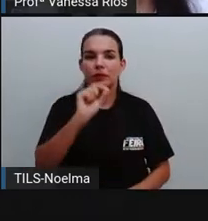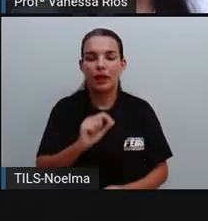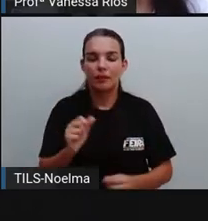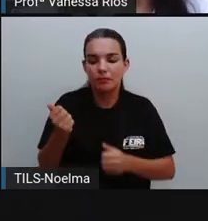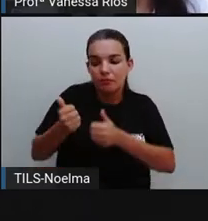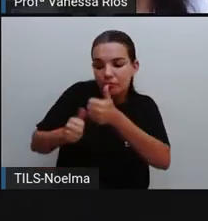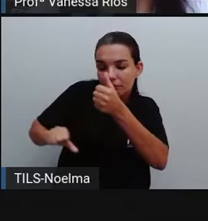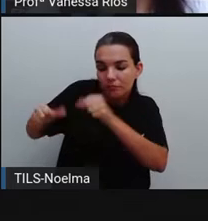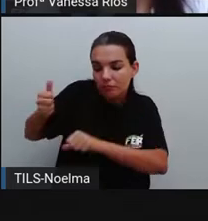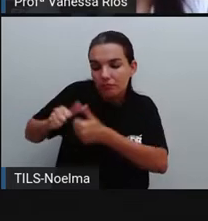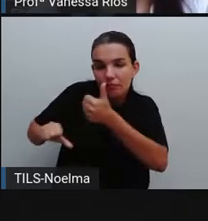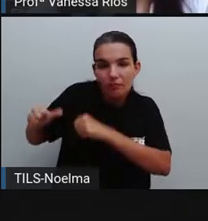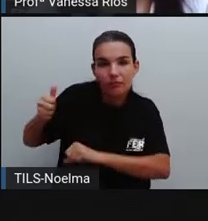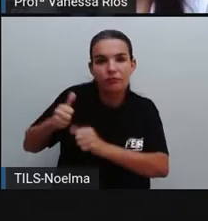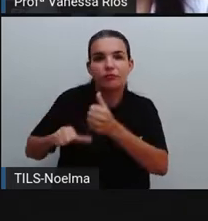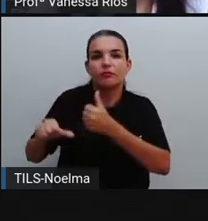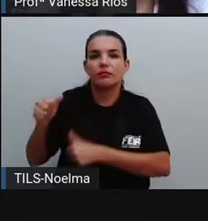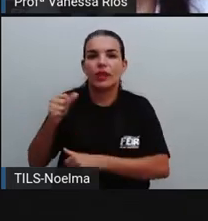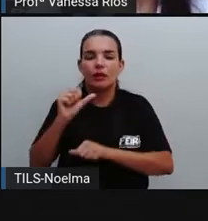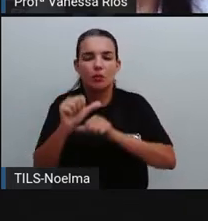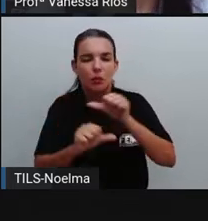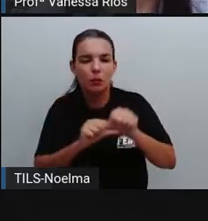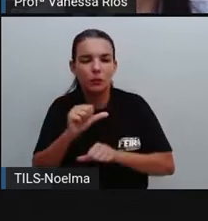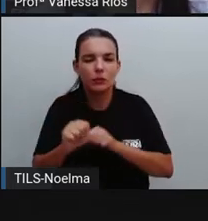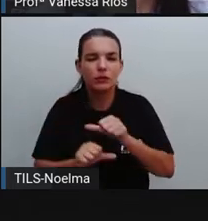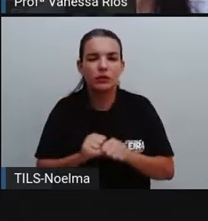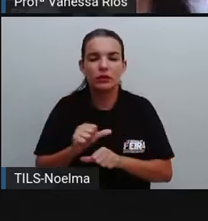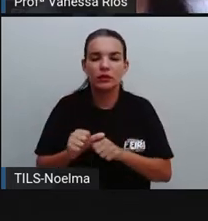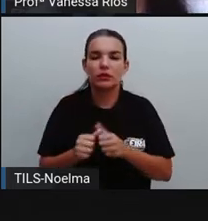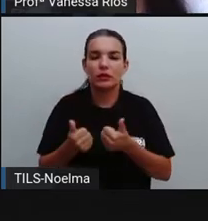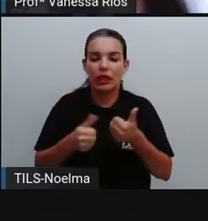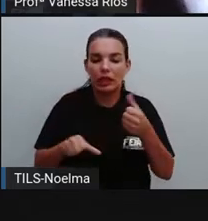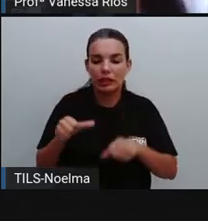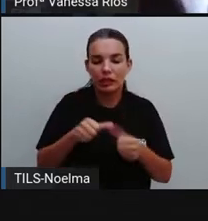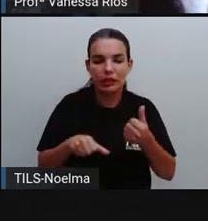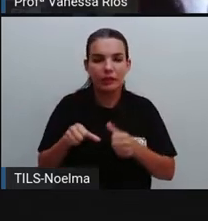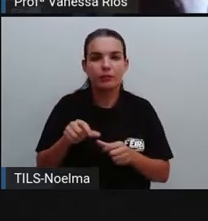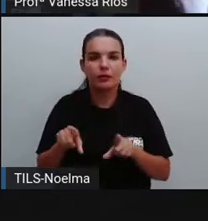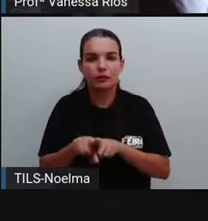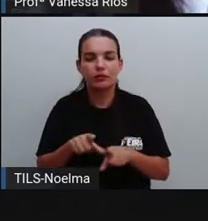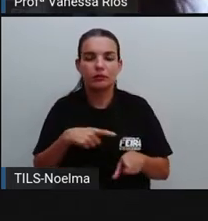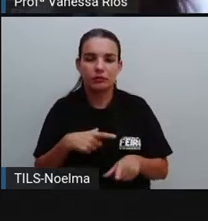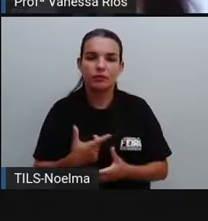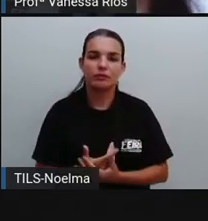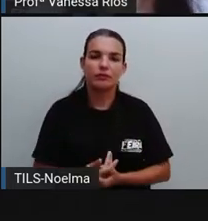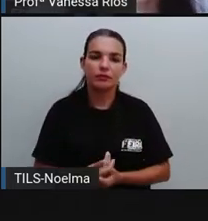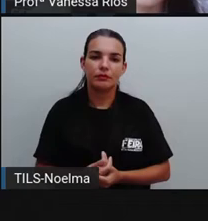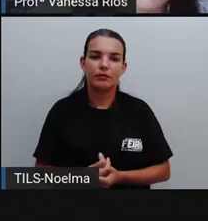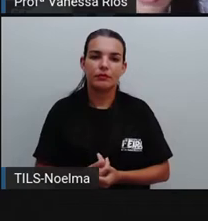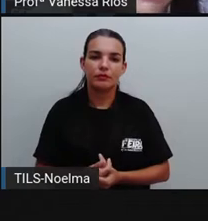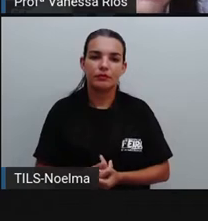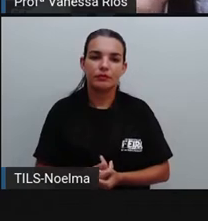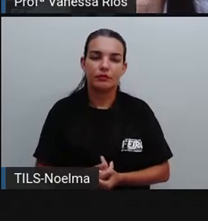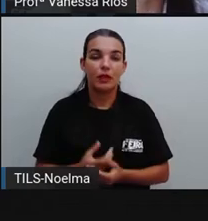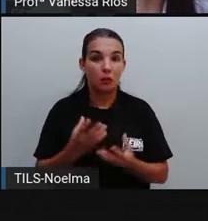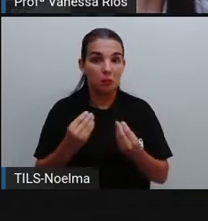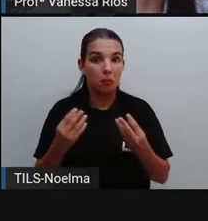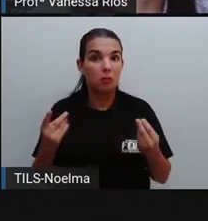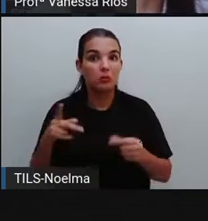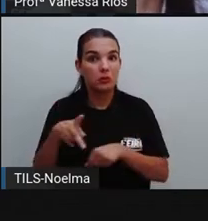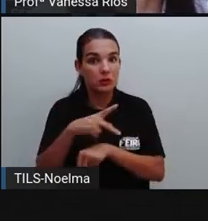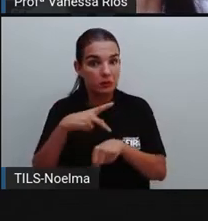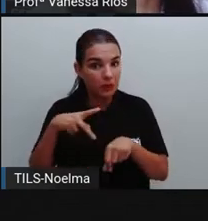processamentos, né? Através de mudanças químicas em algumas substâncias. Muitos países